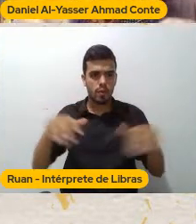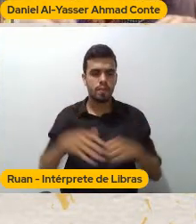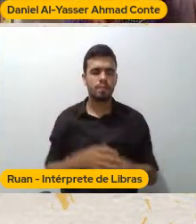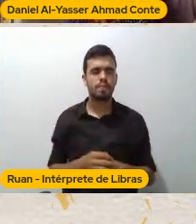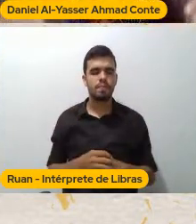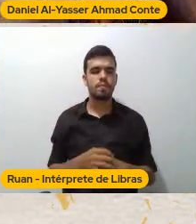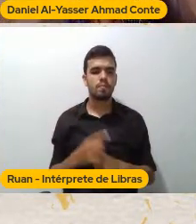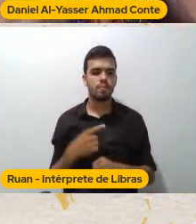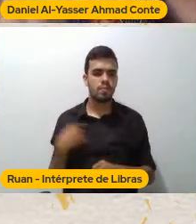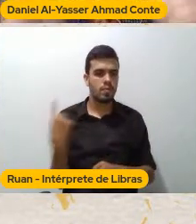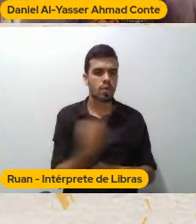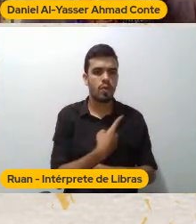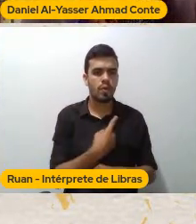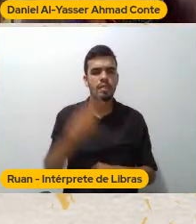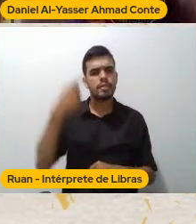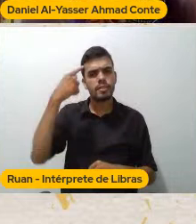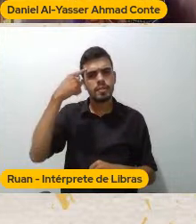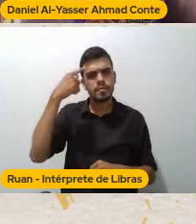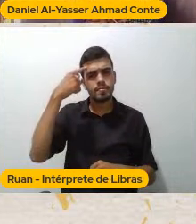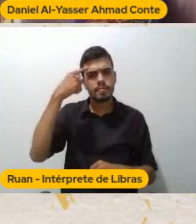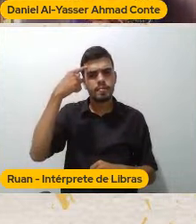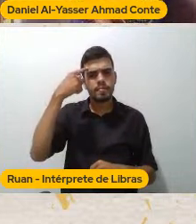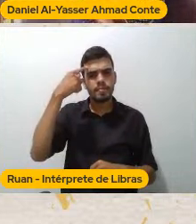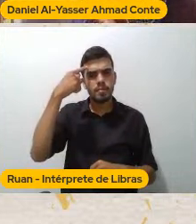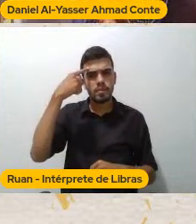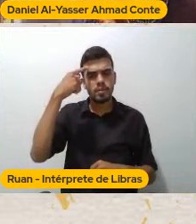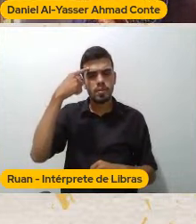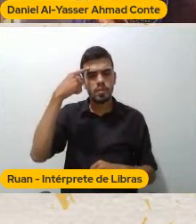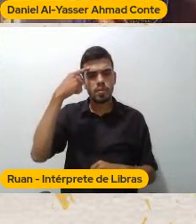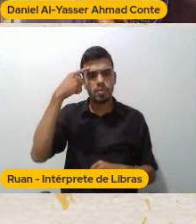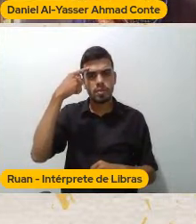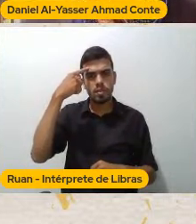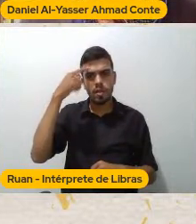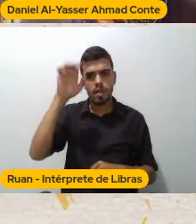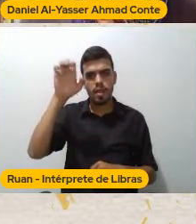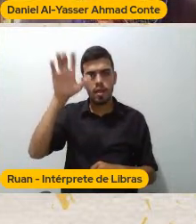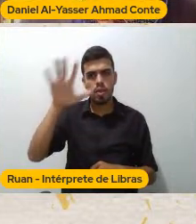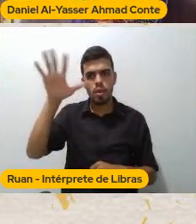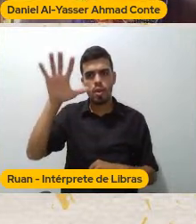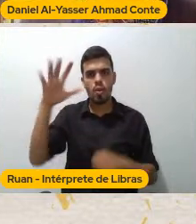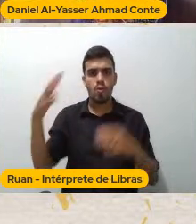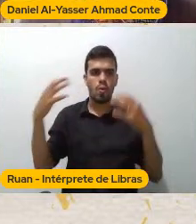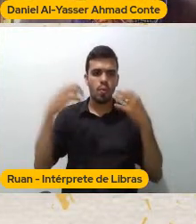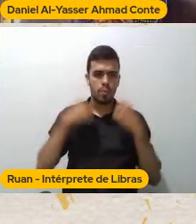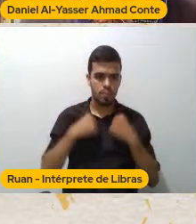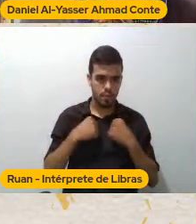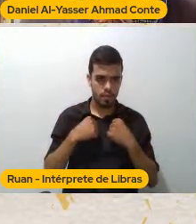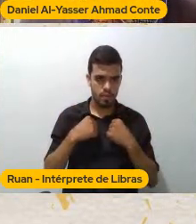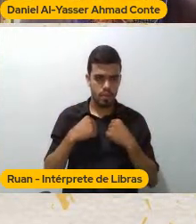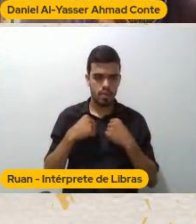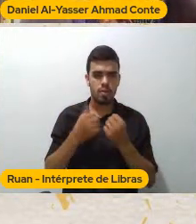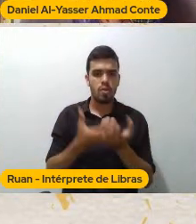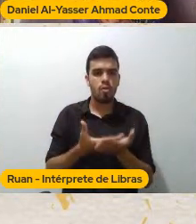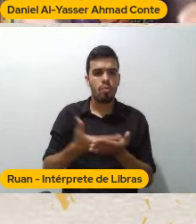De dominação Sofrendo uma dominação Europeia Até o começo Da Segunda Guerra Mundial